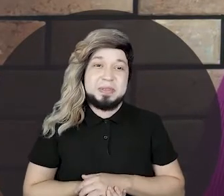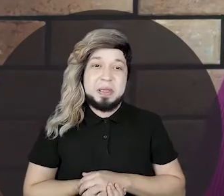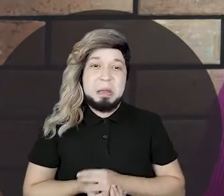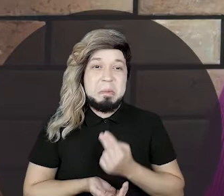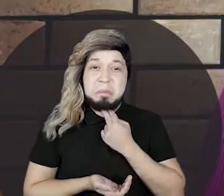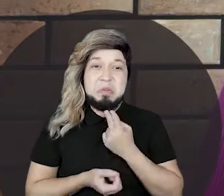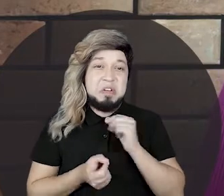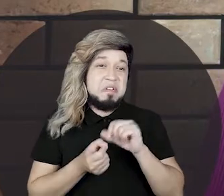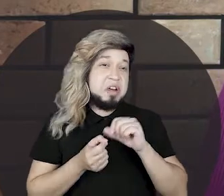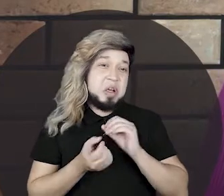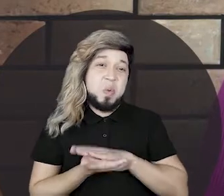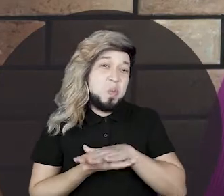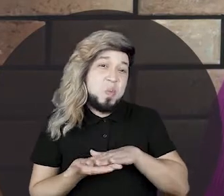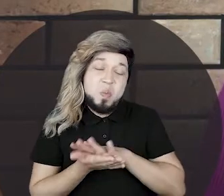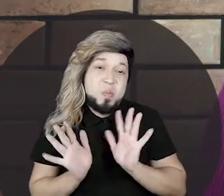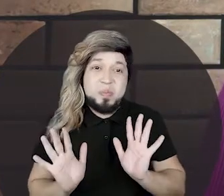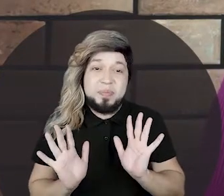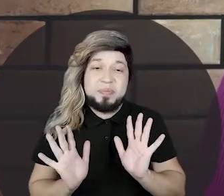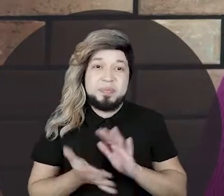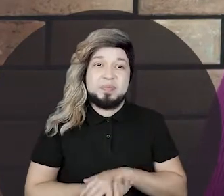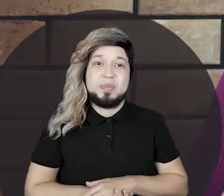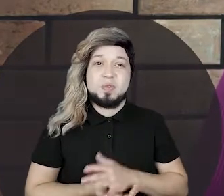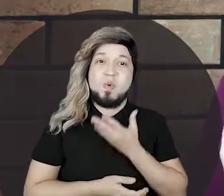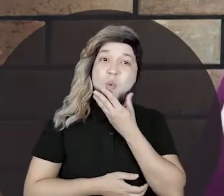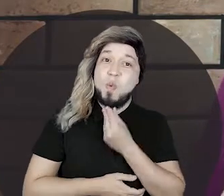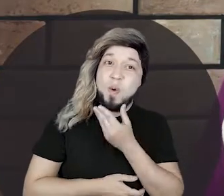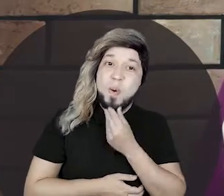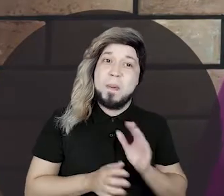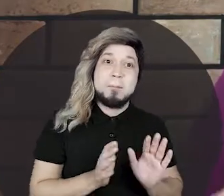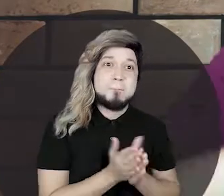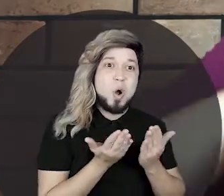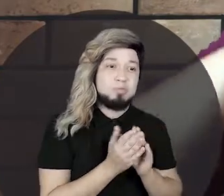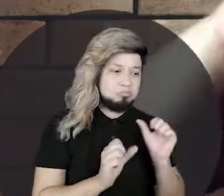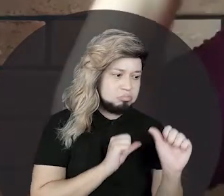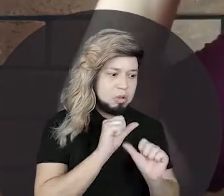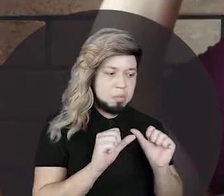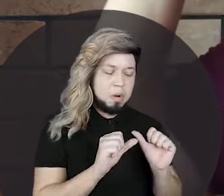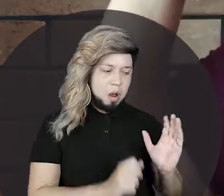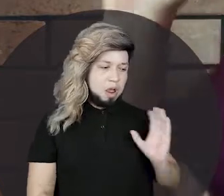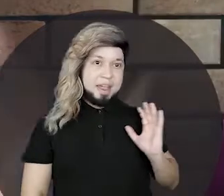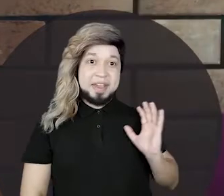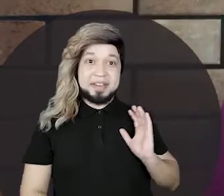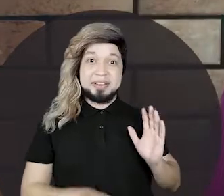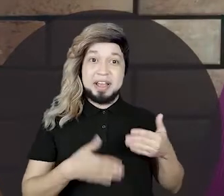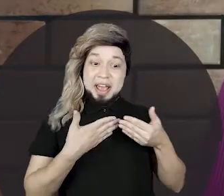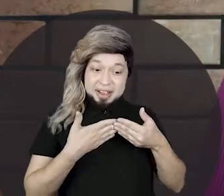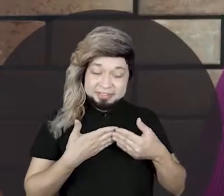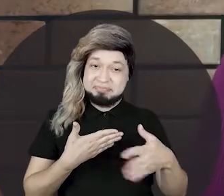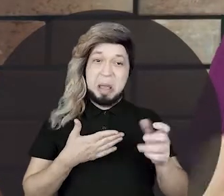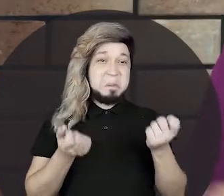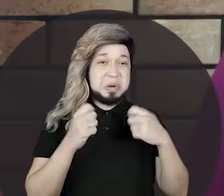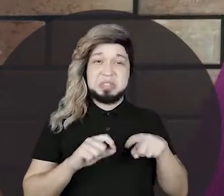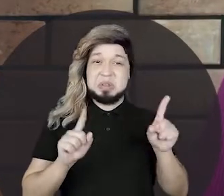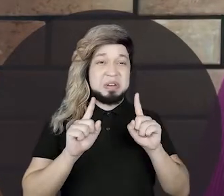não tinha mais o que fazer. O compadre pobre ficou rico e a partir daquele